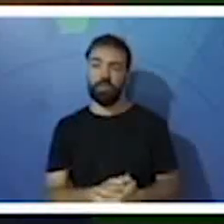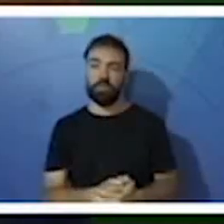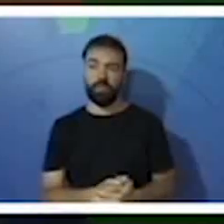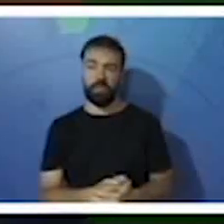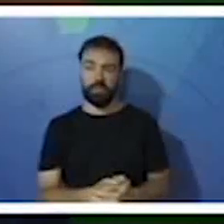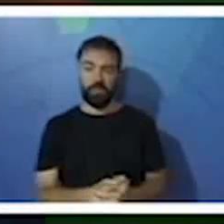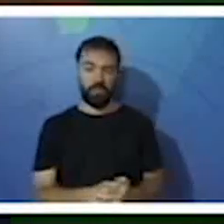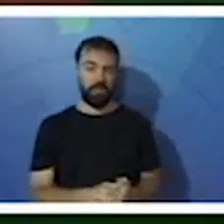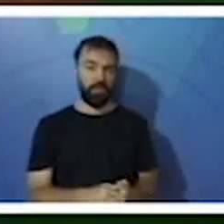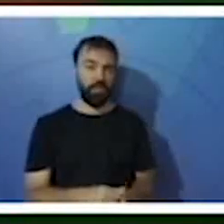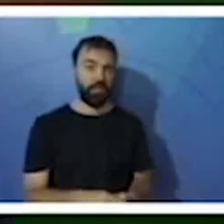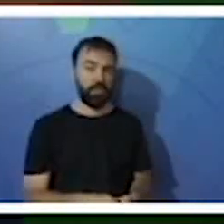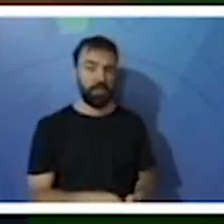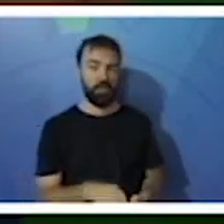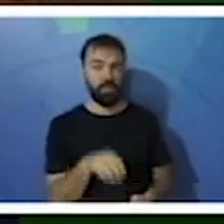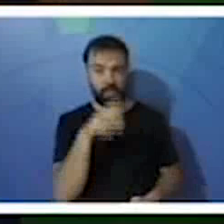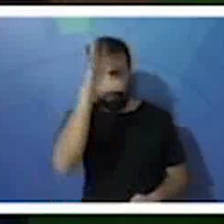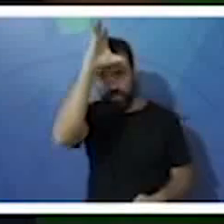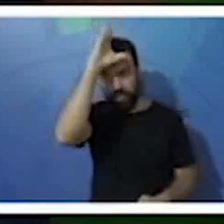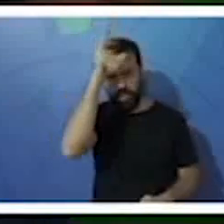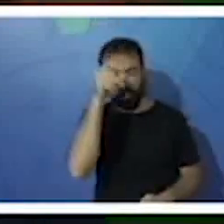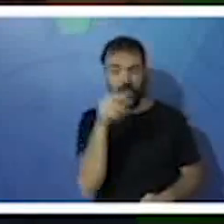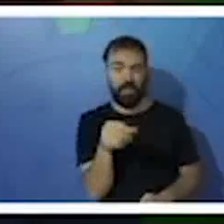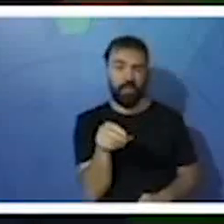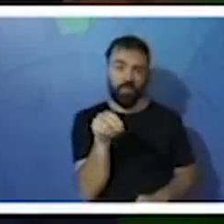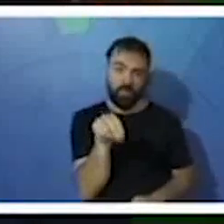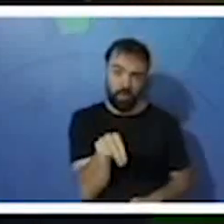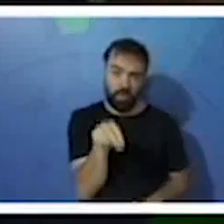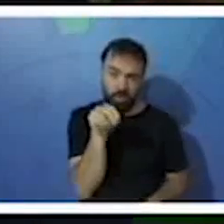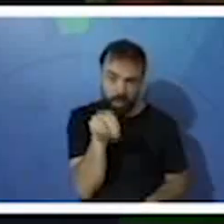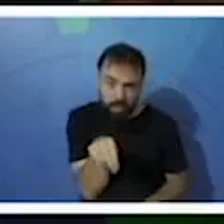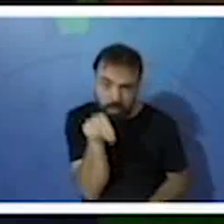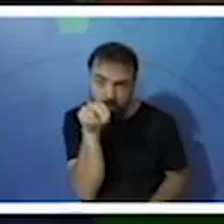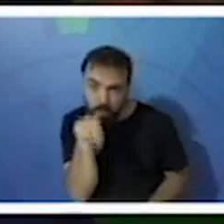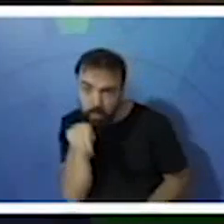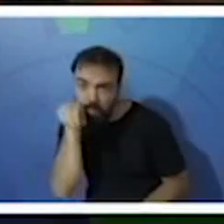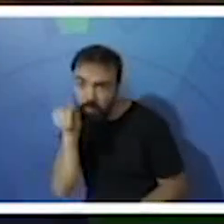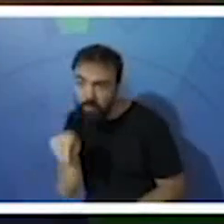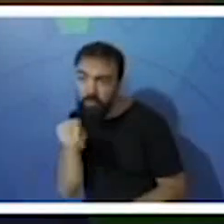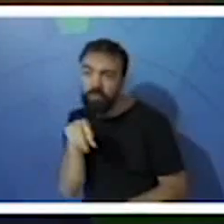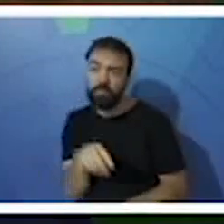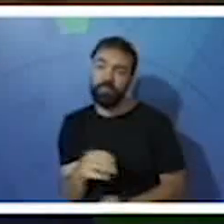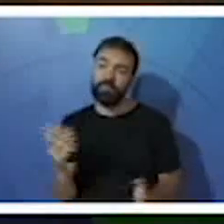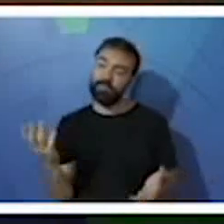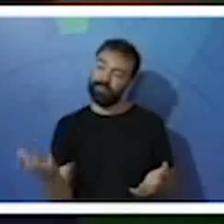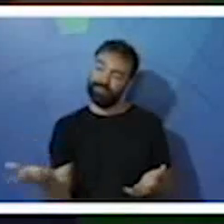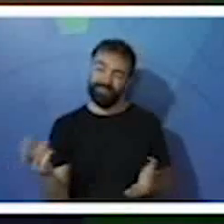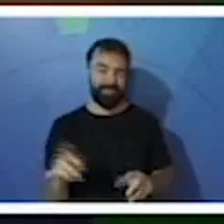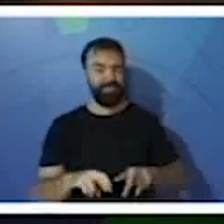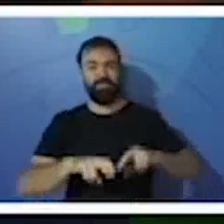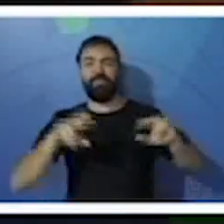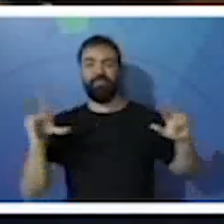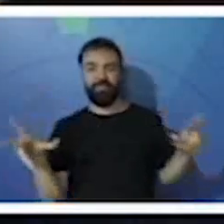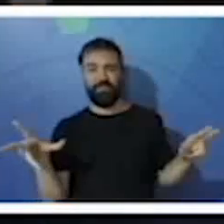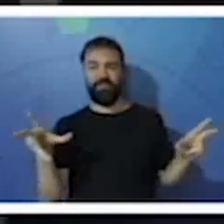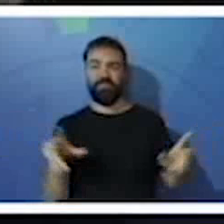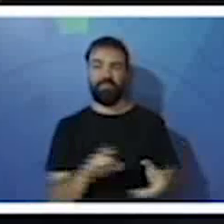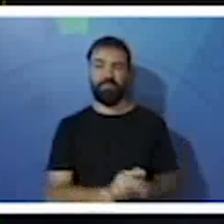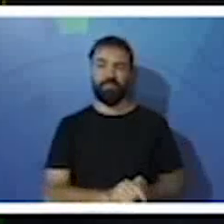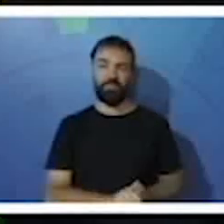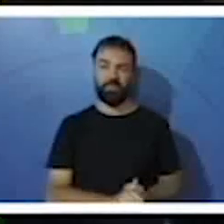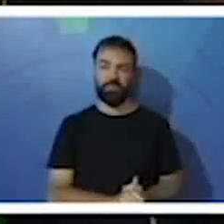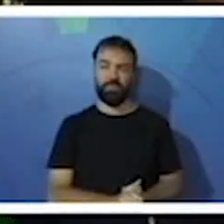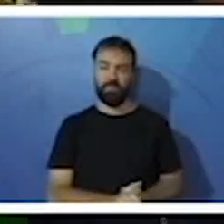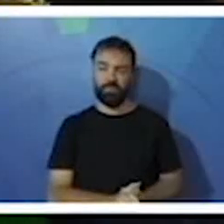galinha, não pega o alimento para levar para o bico. Vocês veem a galinha ciscando. Então, é totalmente diferente, ok?